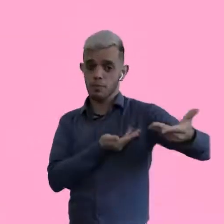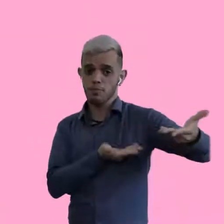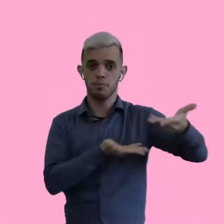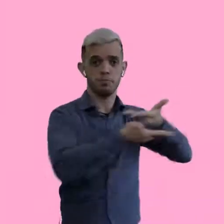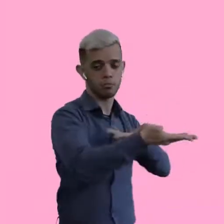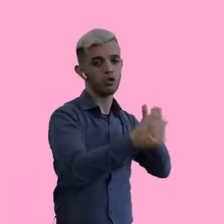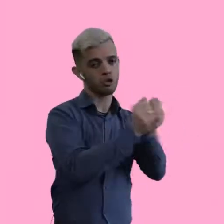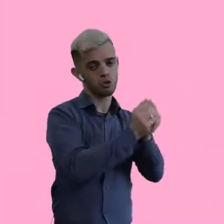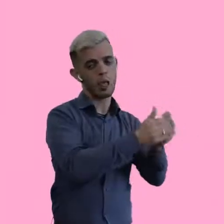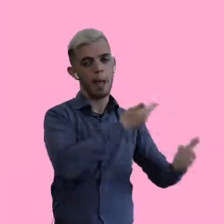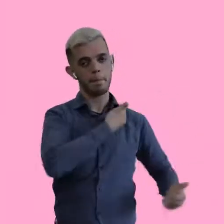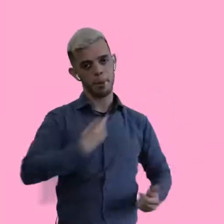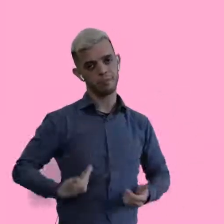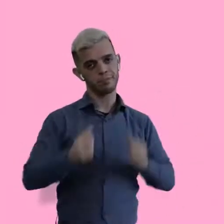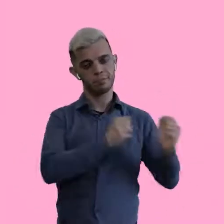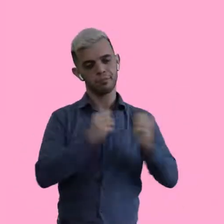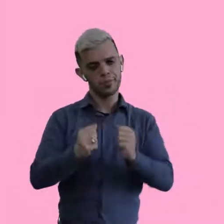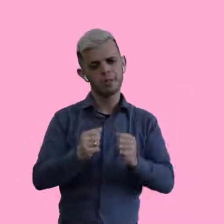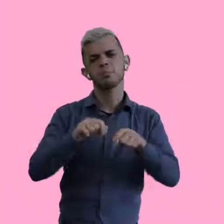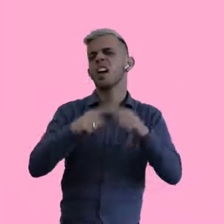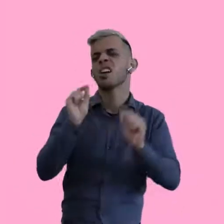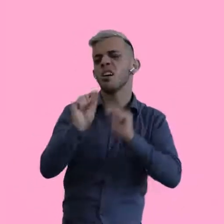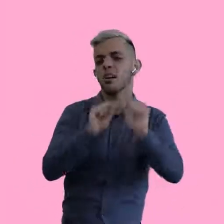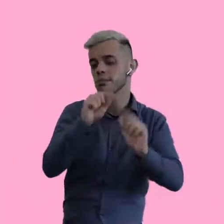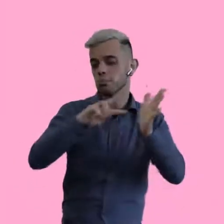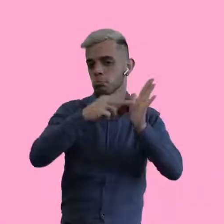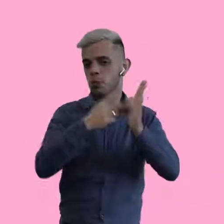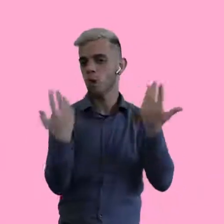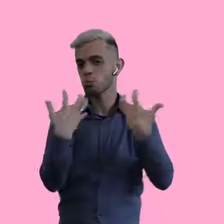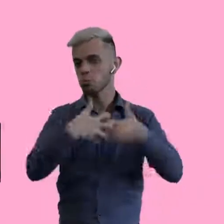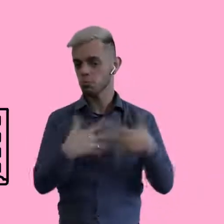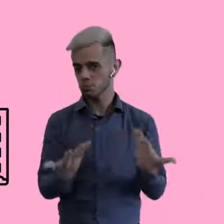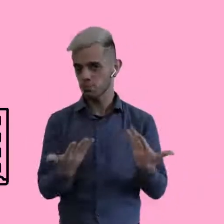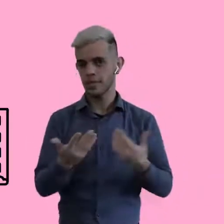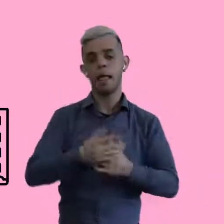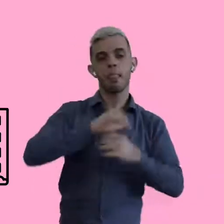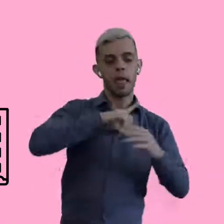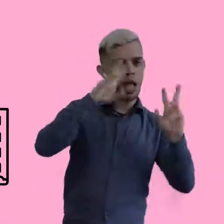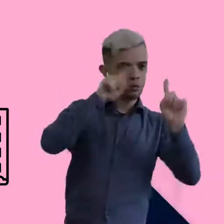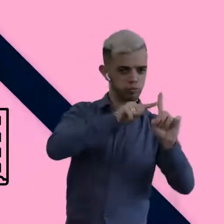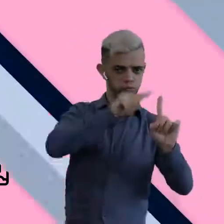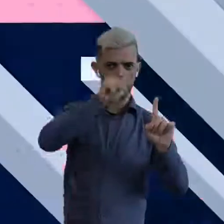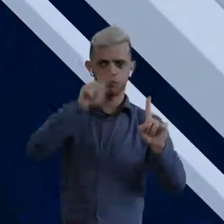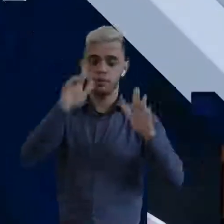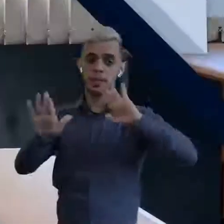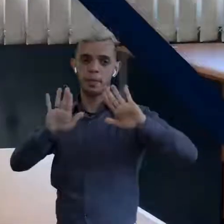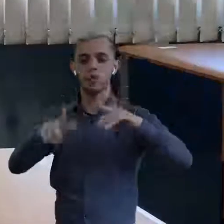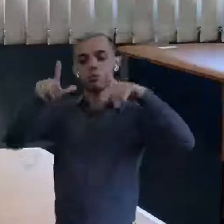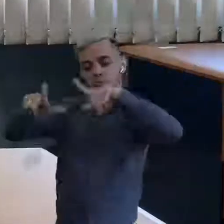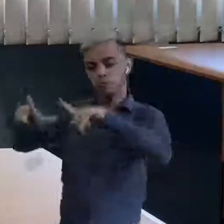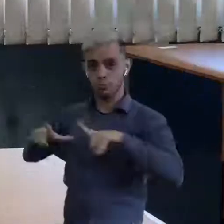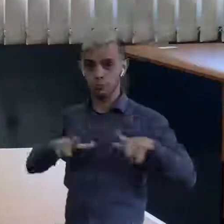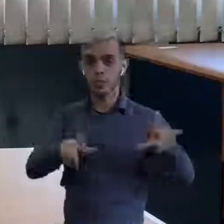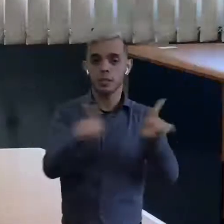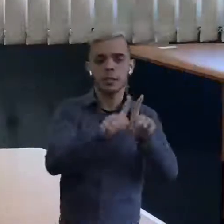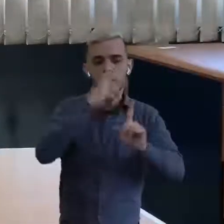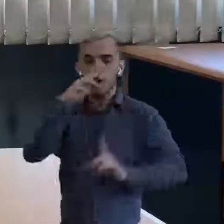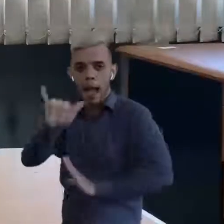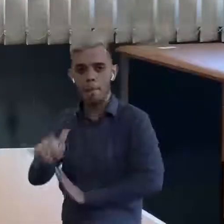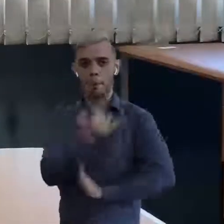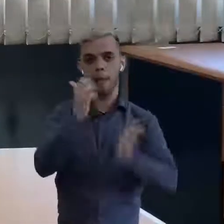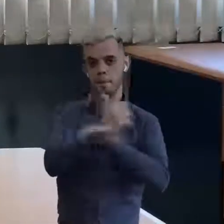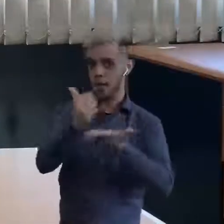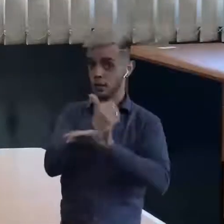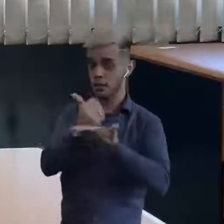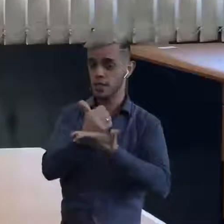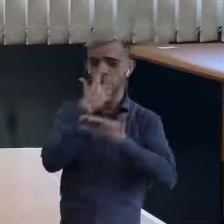contrapartida ao poder público. Uma área adicional funciona como? Ele tem um índice, conforme a localização dele, ele tem um índice de